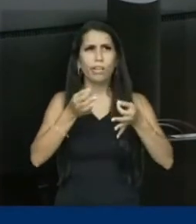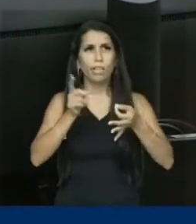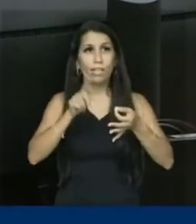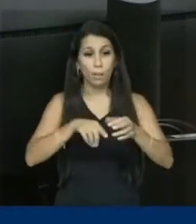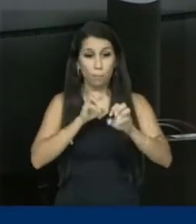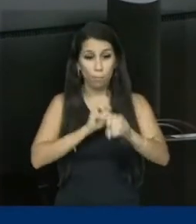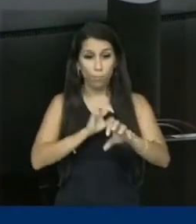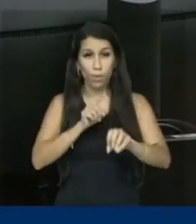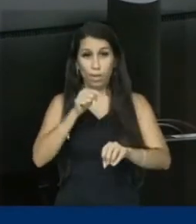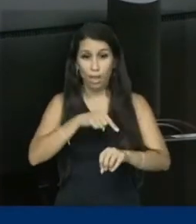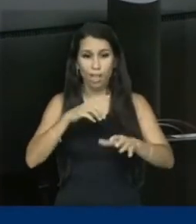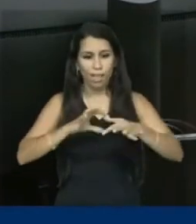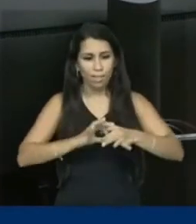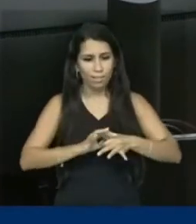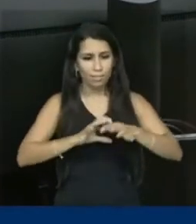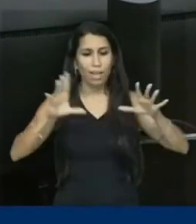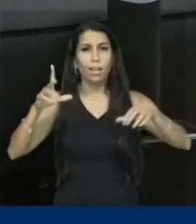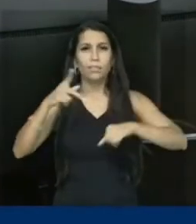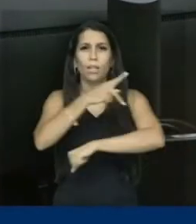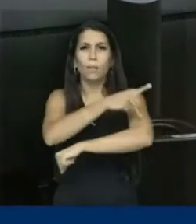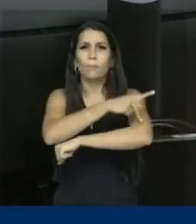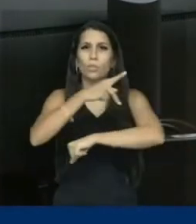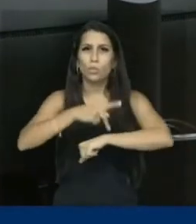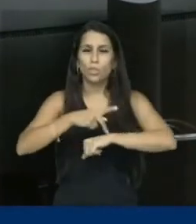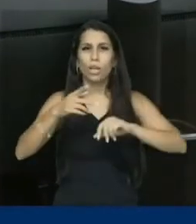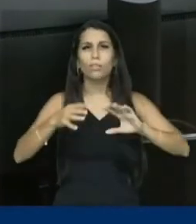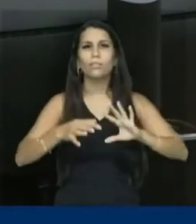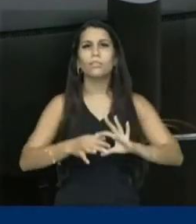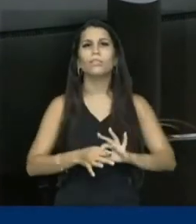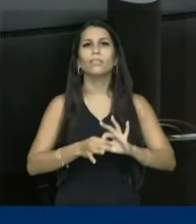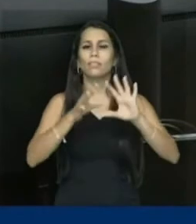educação libertadora, a pedagogia da libertação,